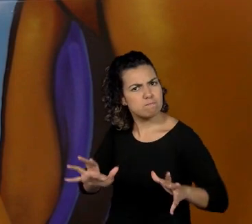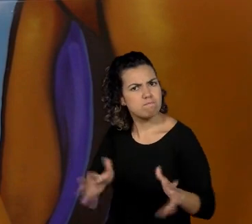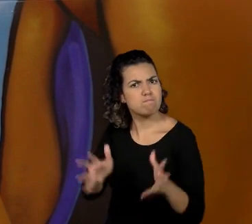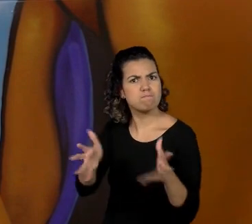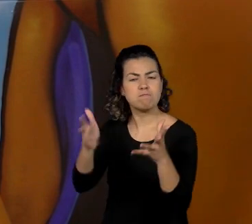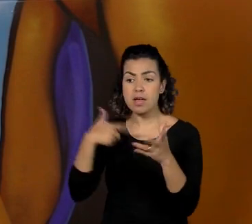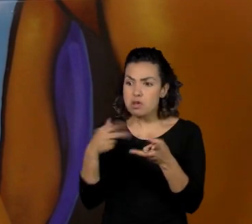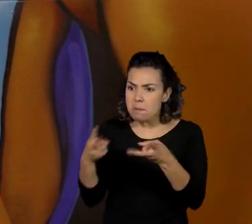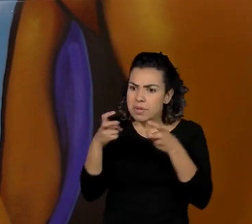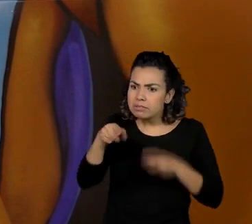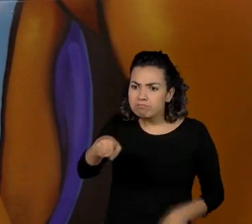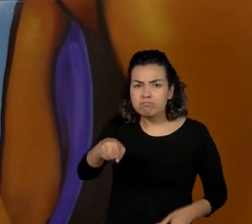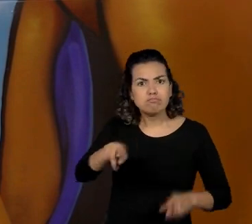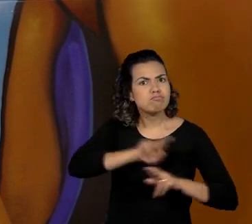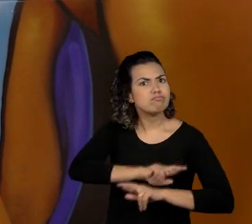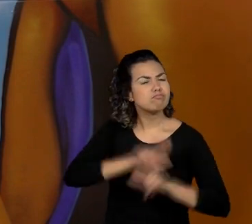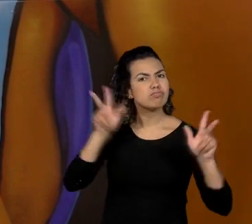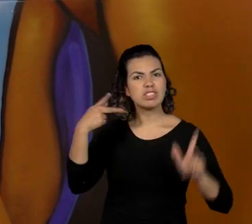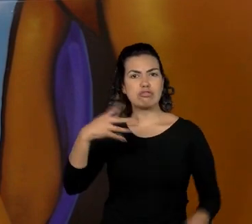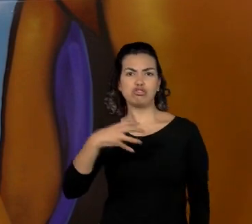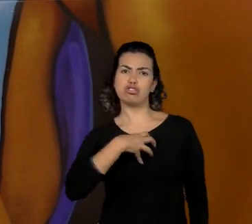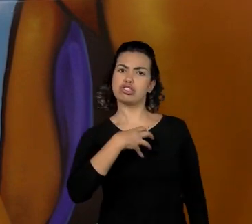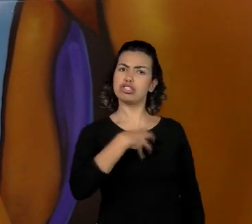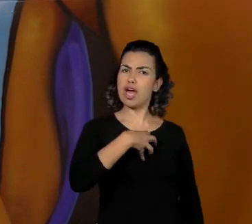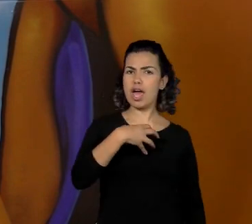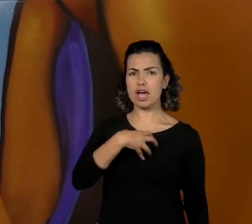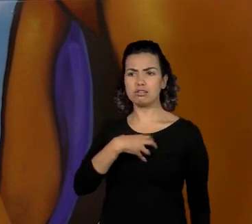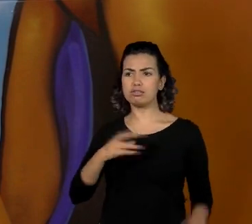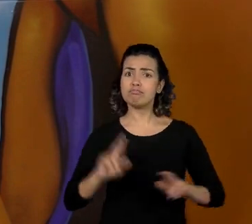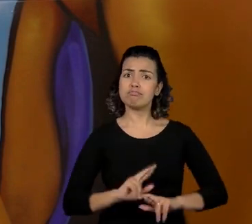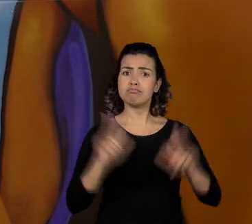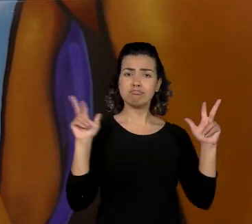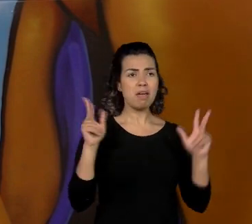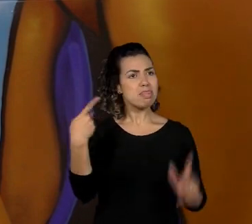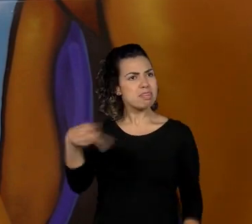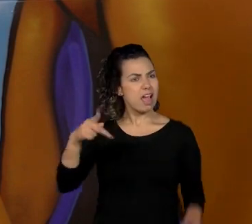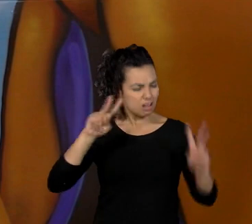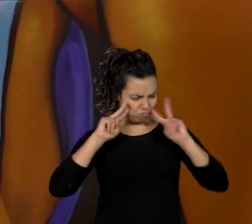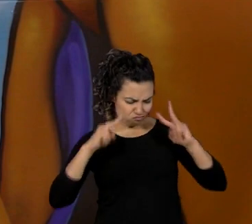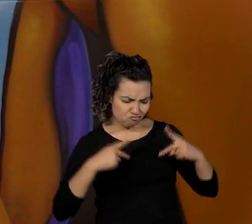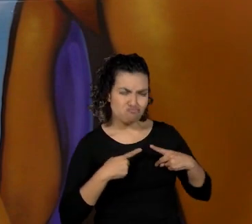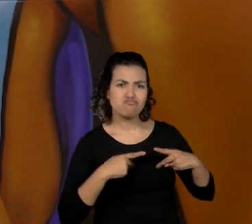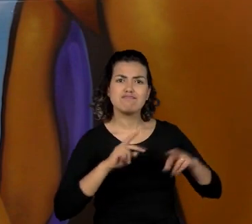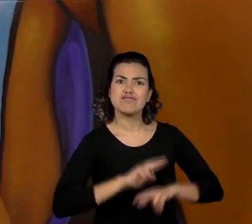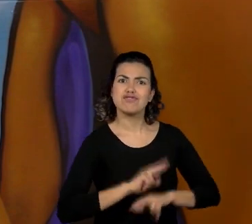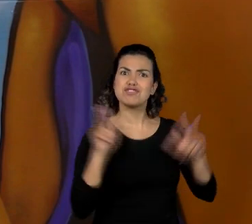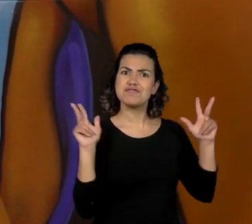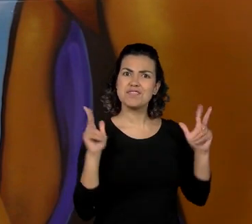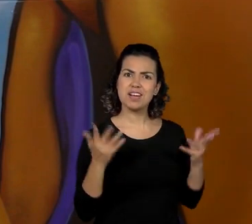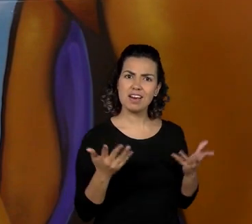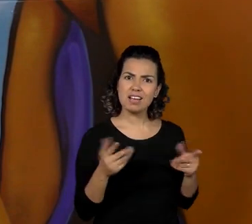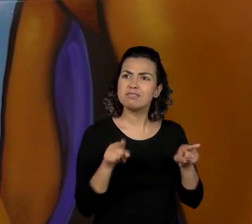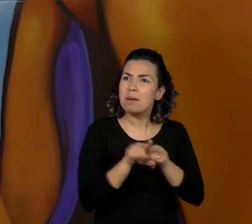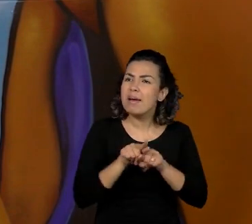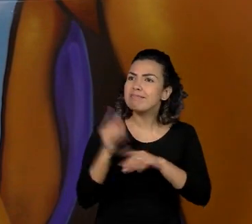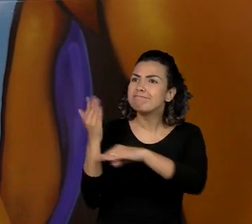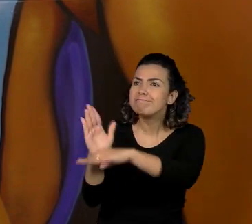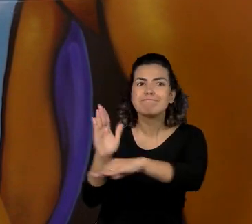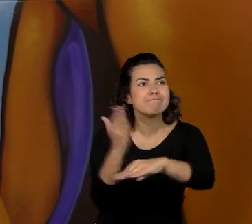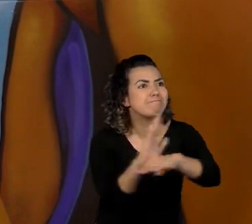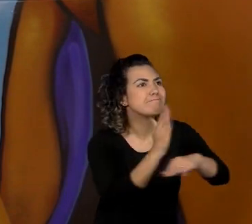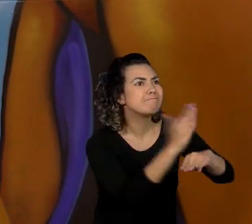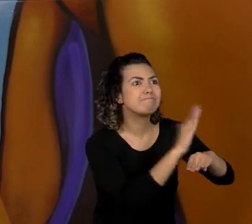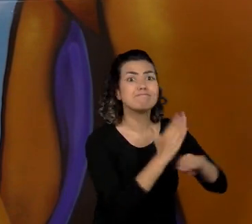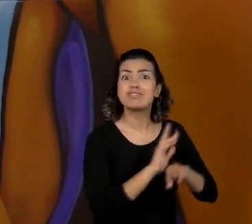postura, uma mudança na maneira de agir, na maneira de se ver, de se enxergar e de enxergarem umas às outras.